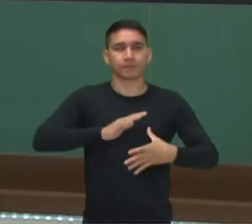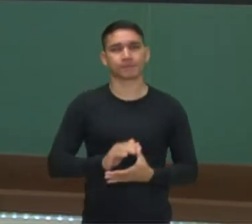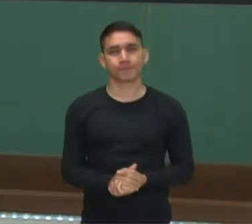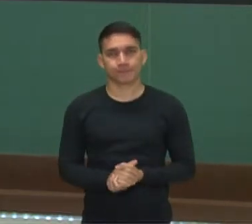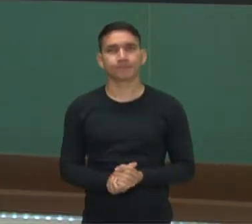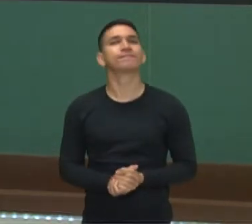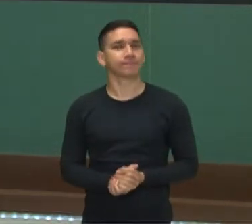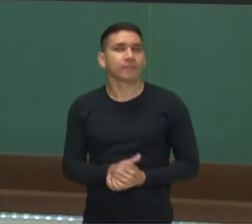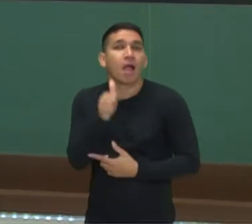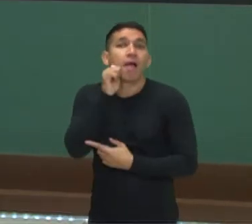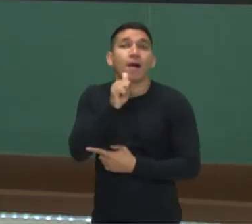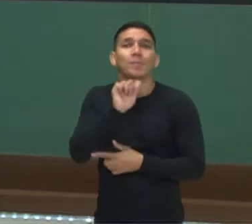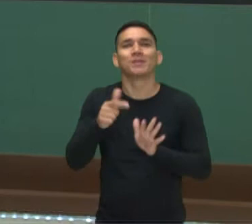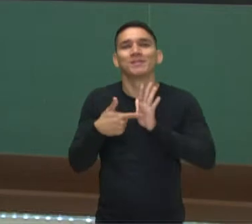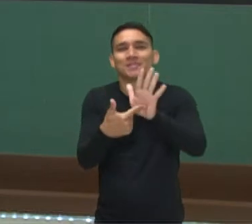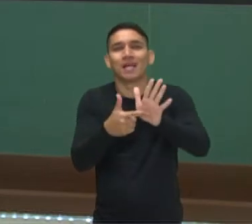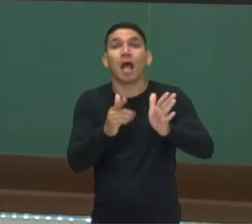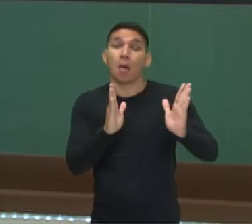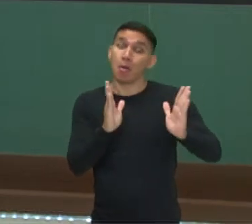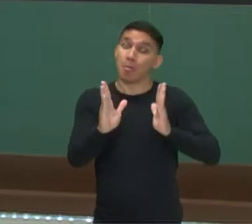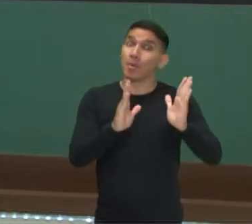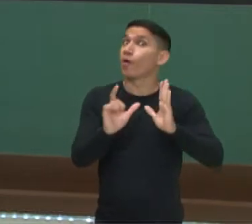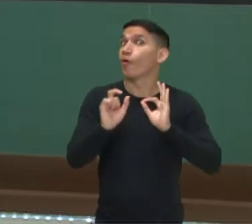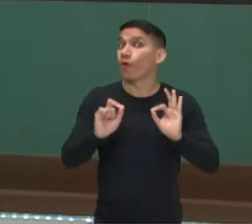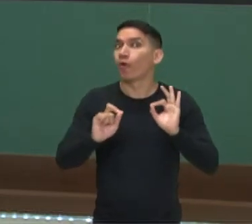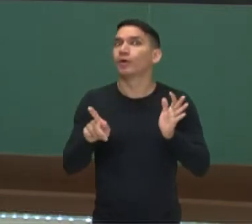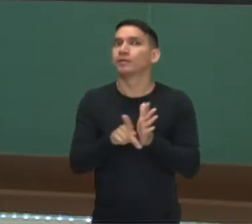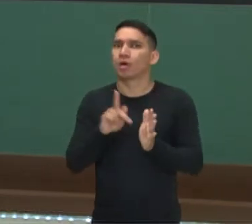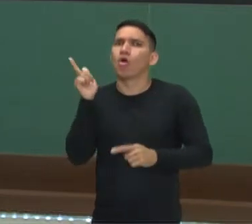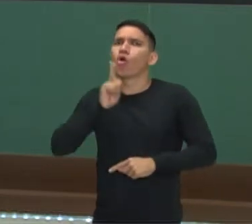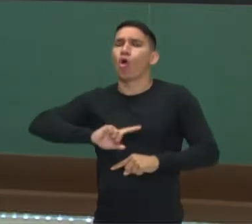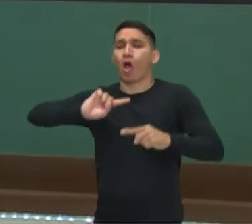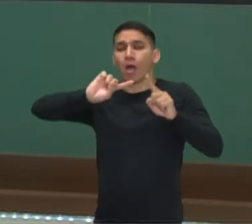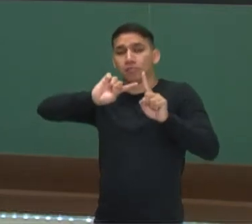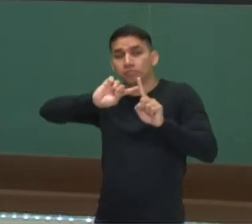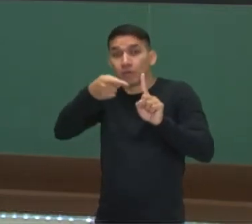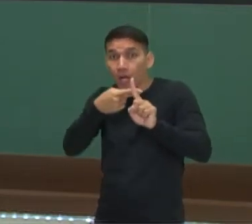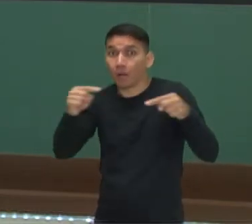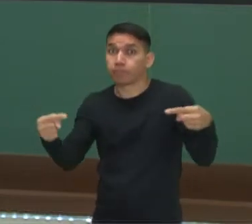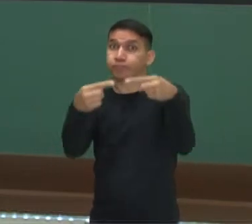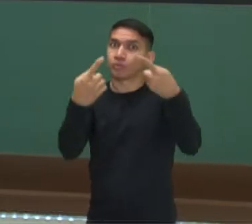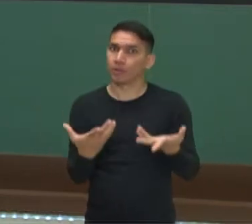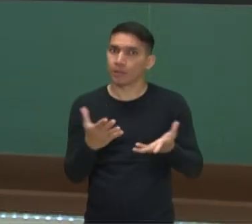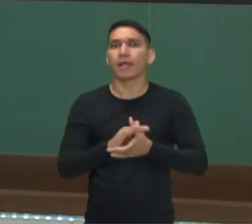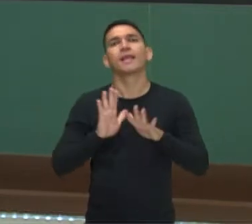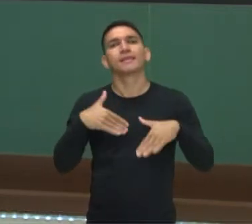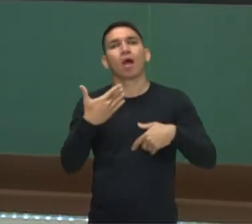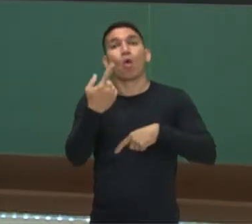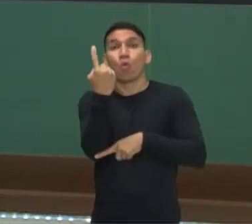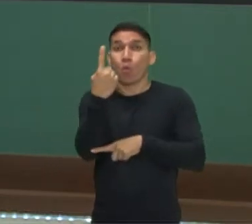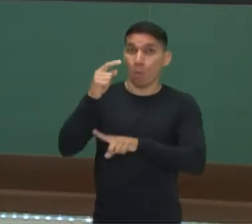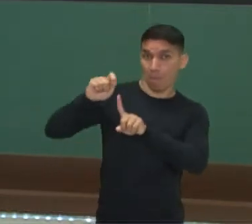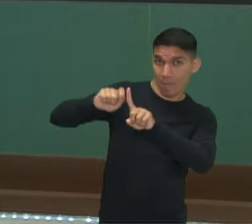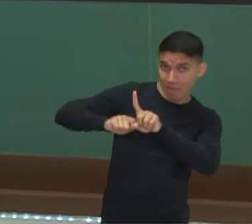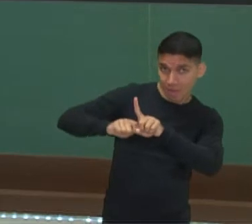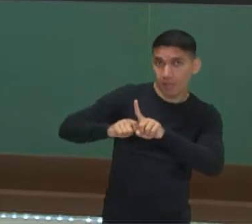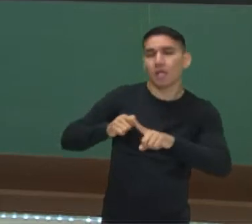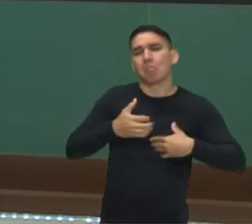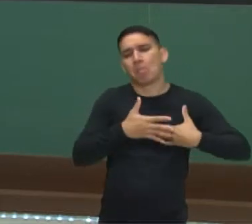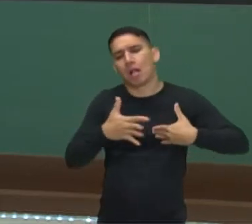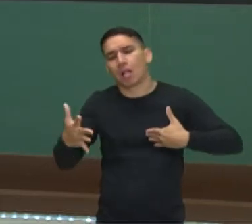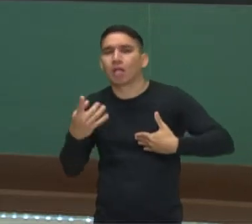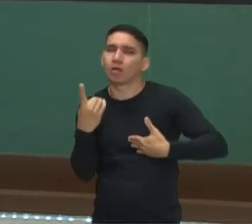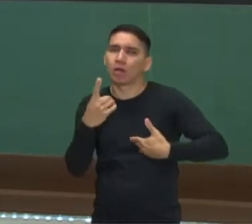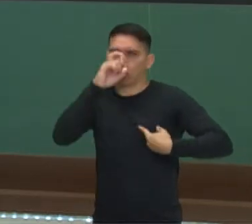A mulher apresenta um período que é fértil. Então, durante o mês, o ciclo menstrual tem aproximadamente 28